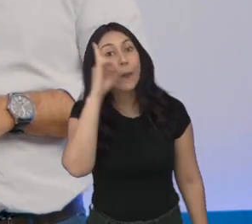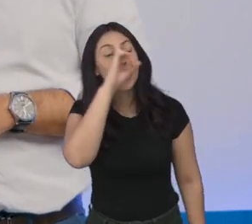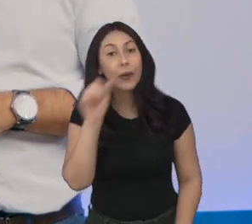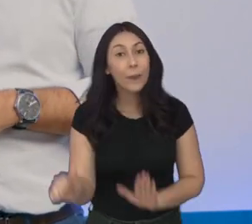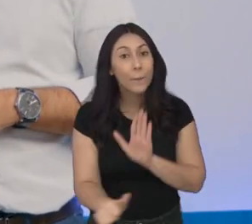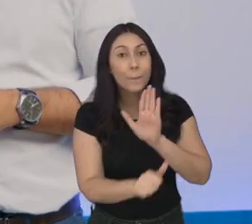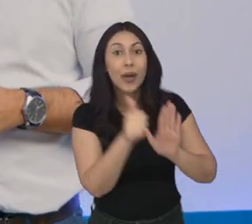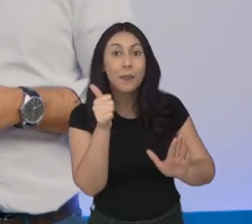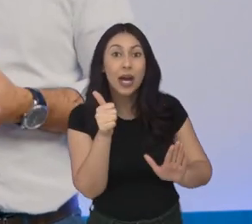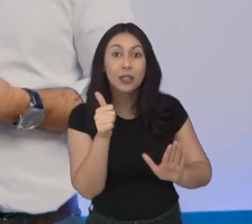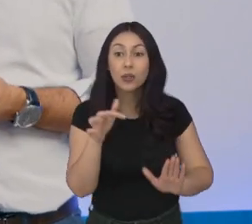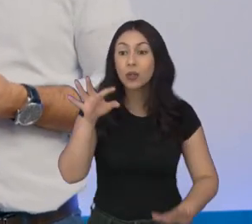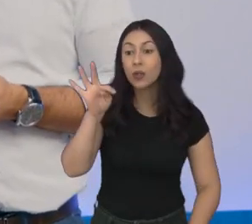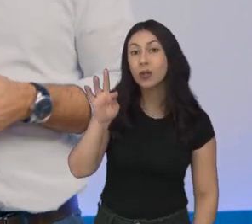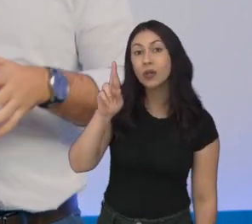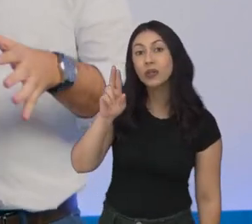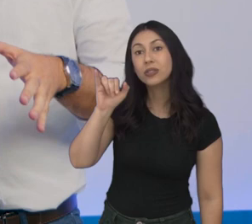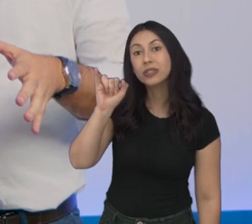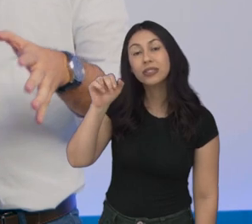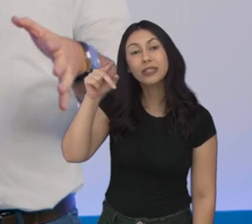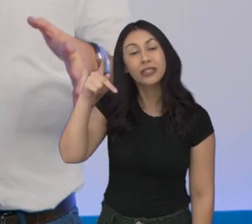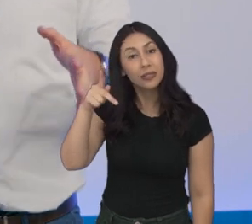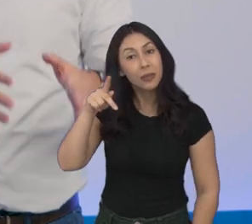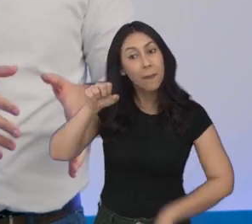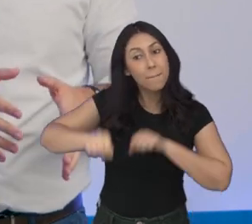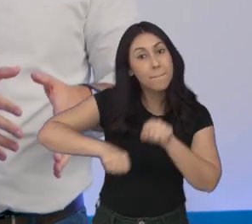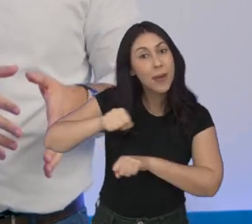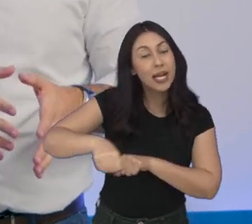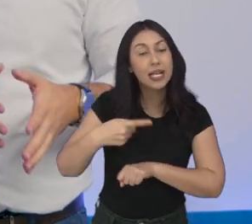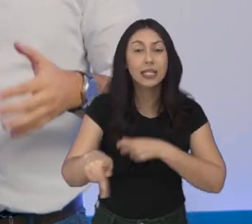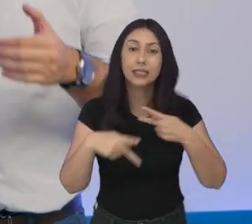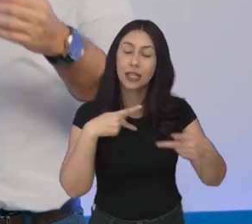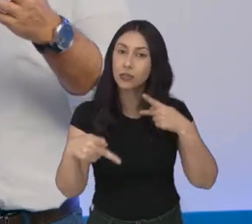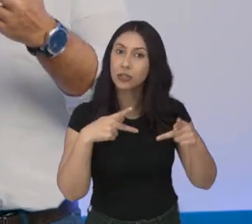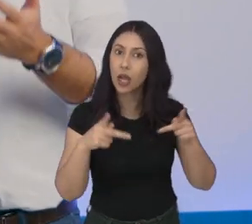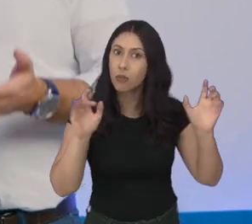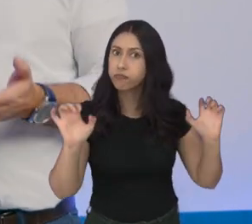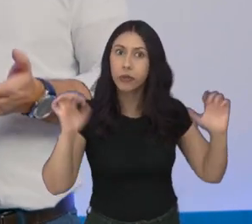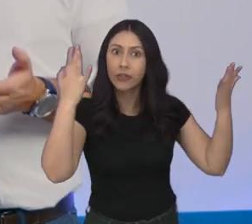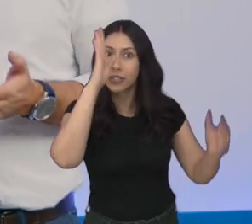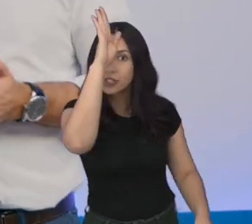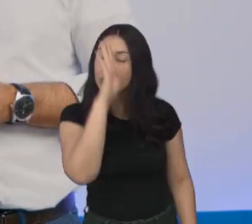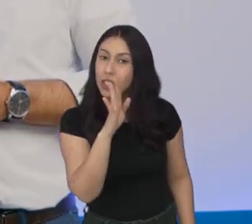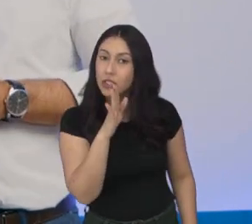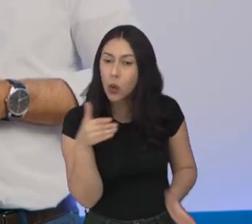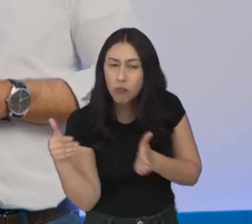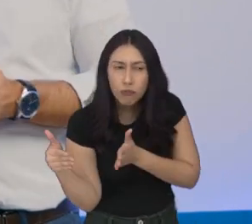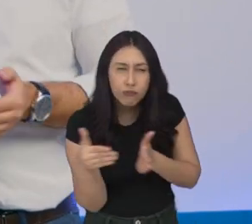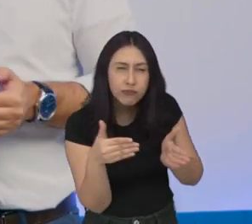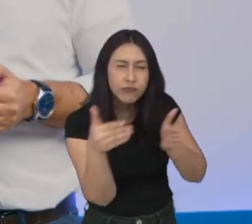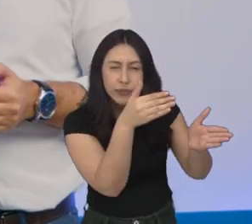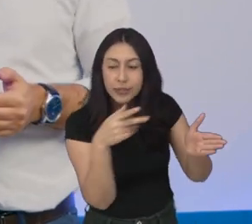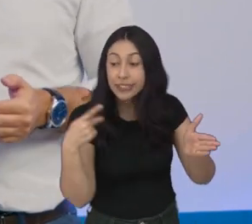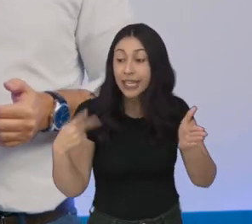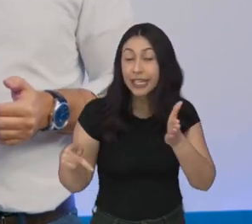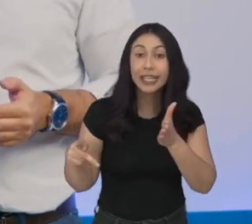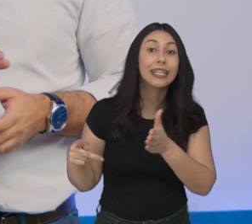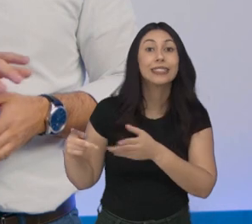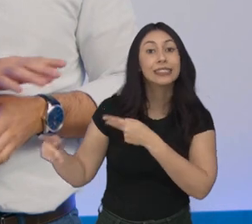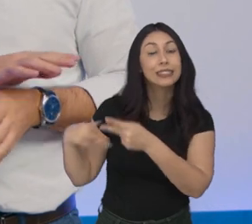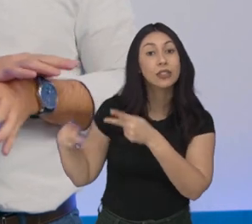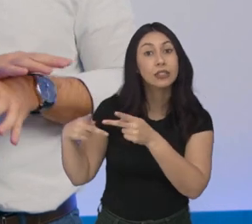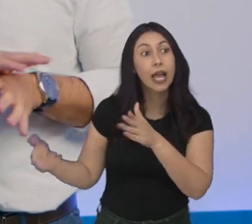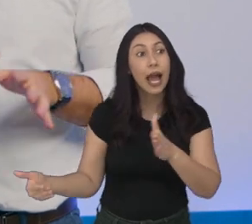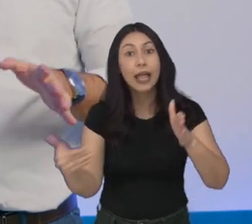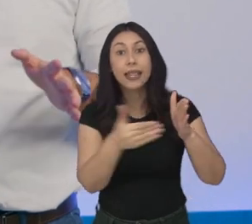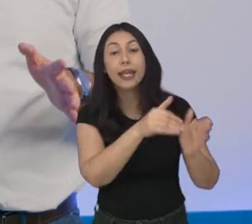acontecer o primeiro Trip Bike de 2024 aqui em São José. O evento é gratuito e vai ser uma trilha que sai da nossa cidade